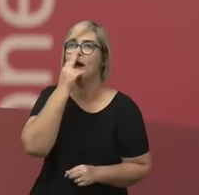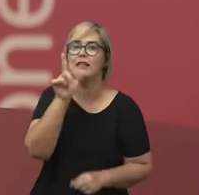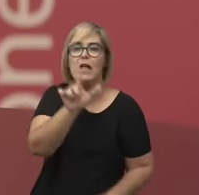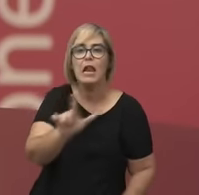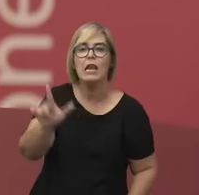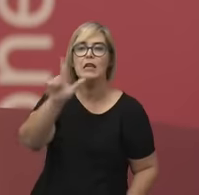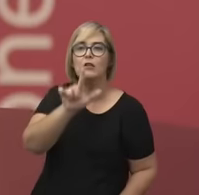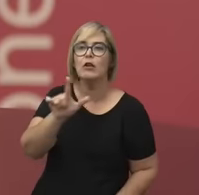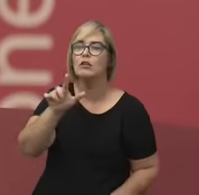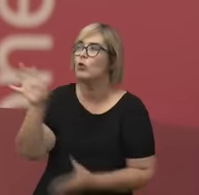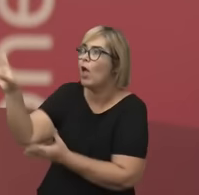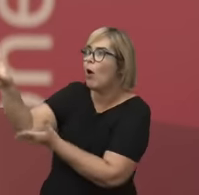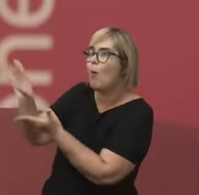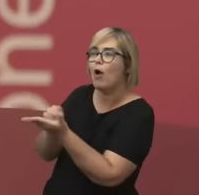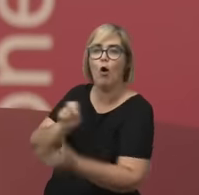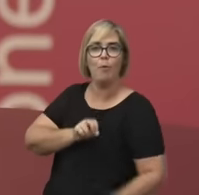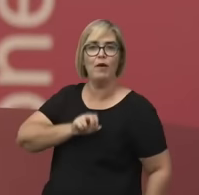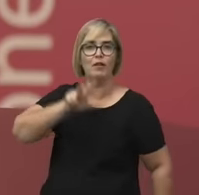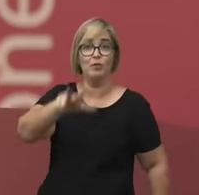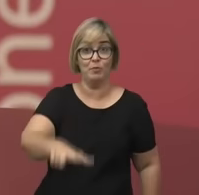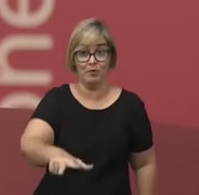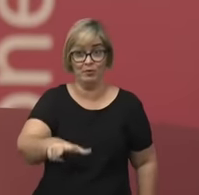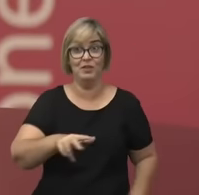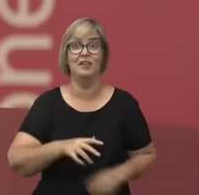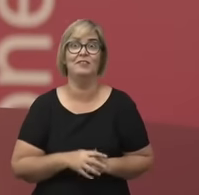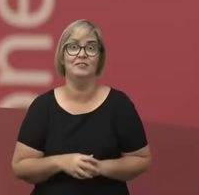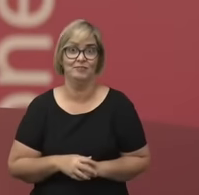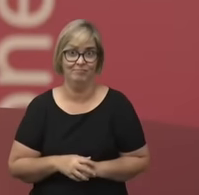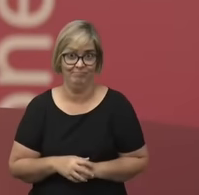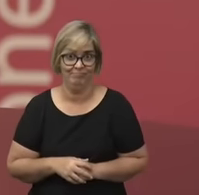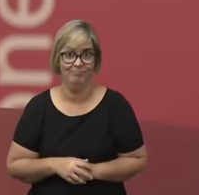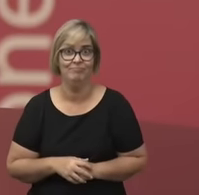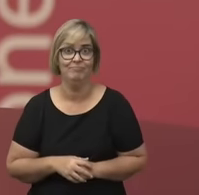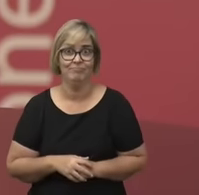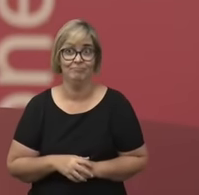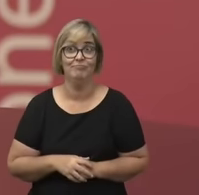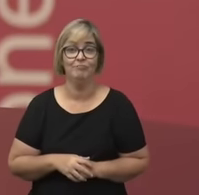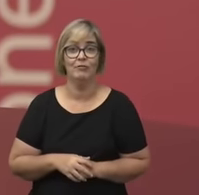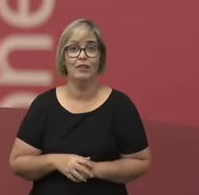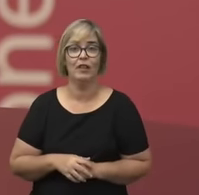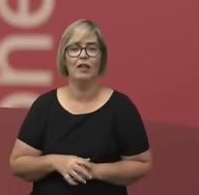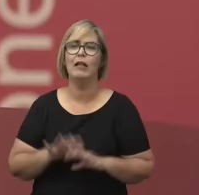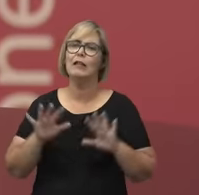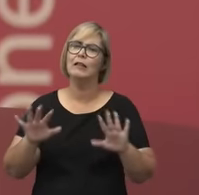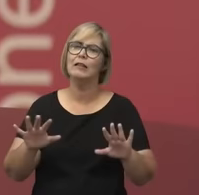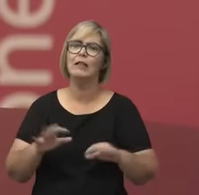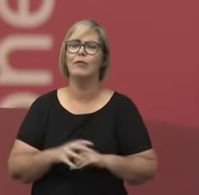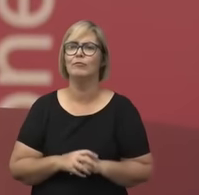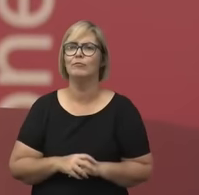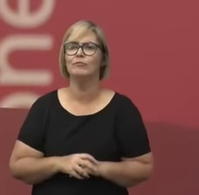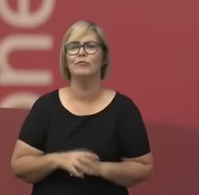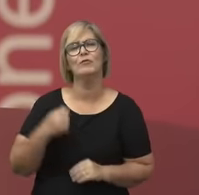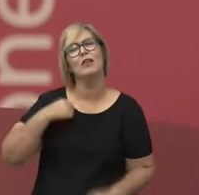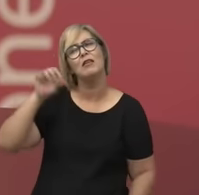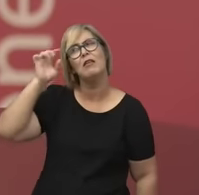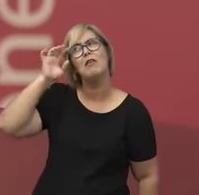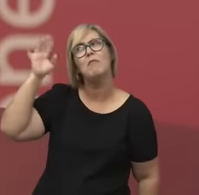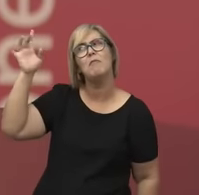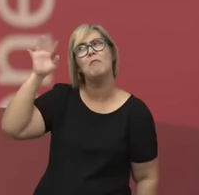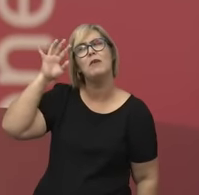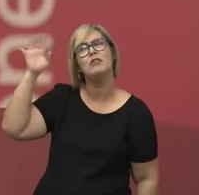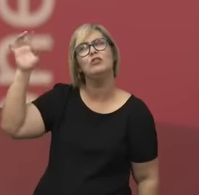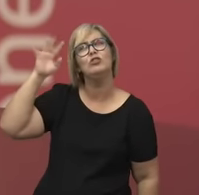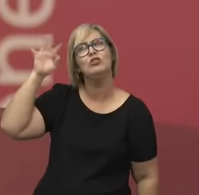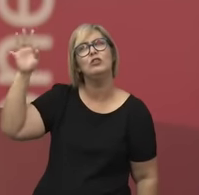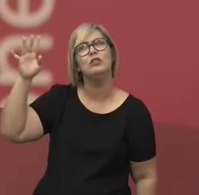é um arbusto de segunda ordem na literatura universal. Então, você imagina se a nossa literatura, que já é amplamente